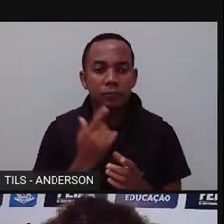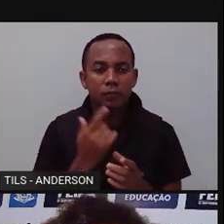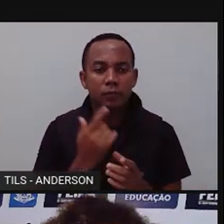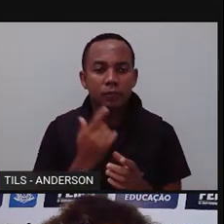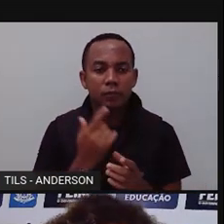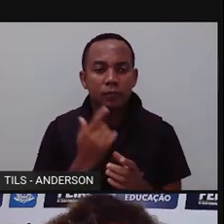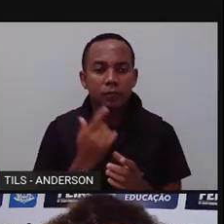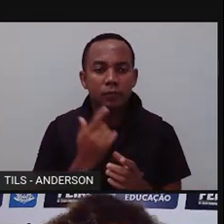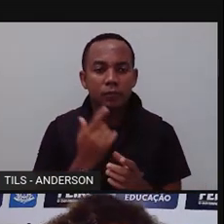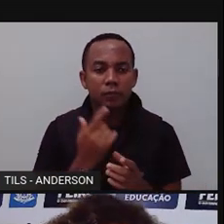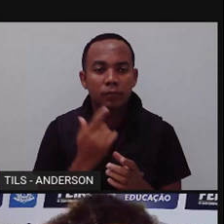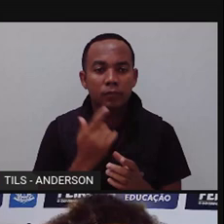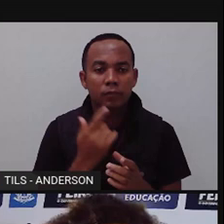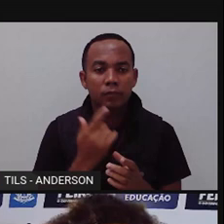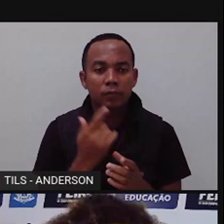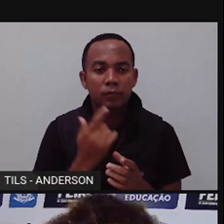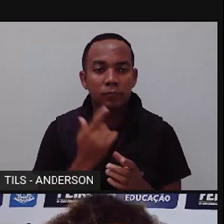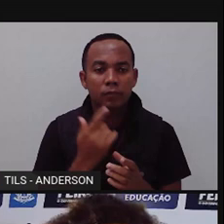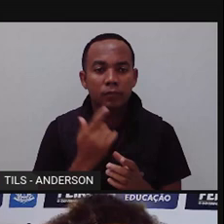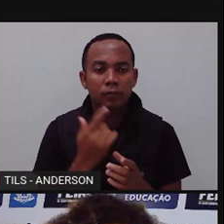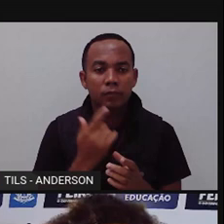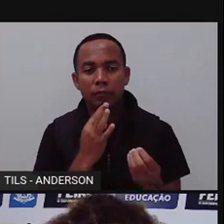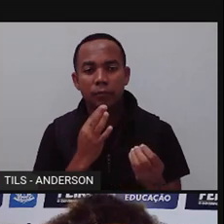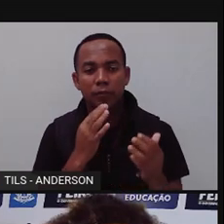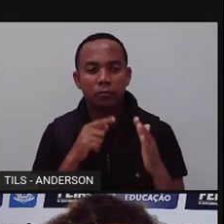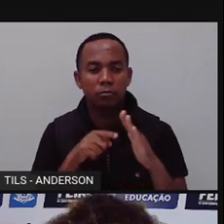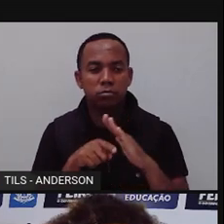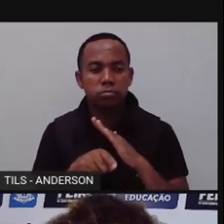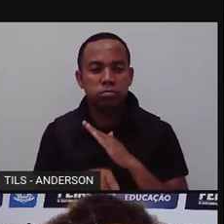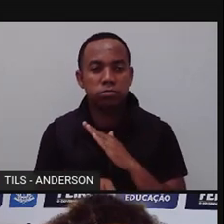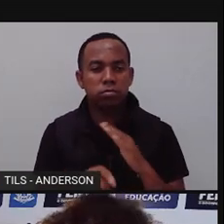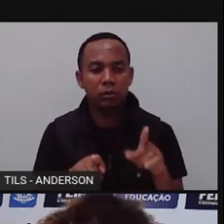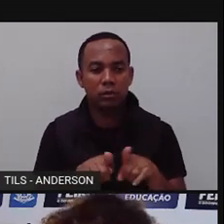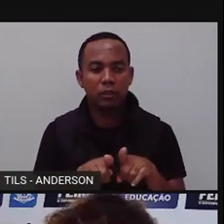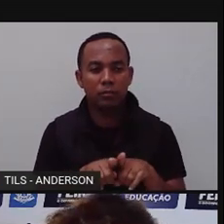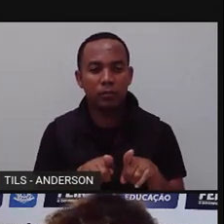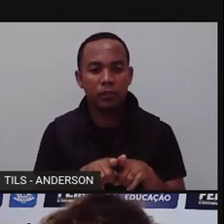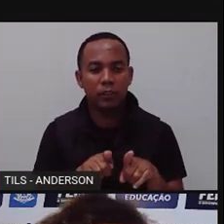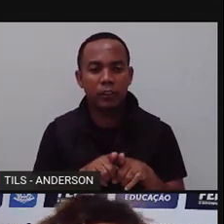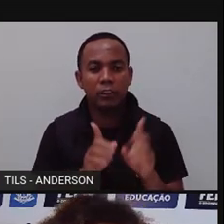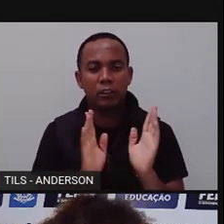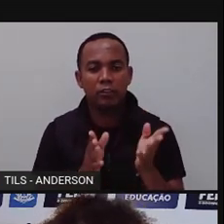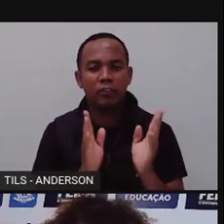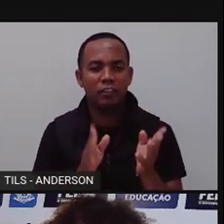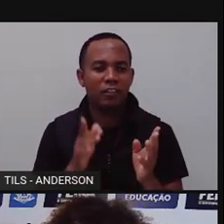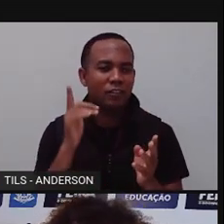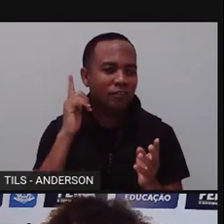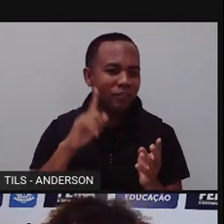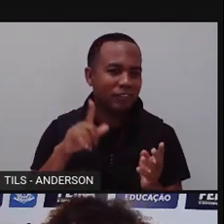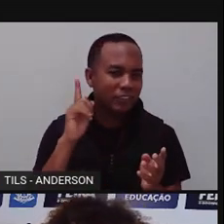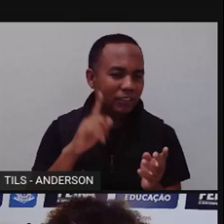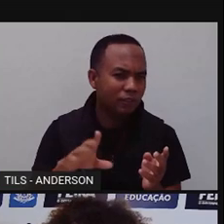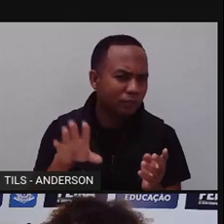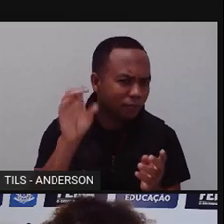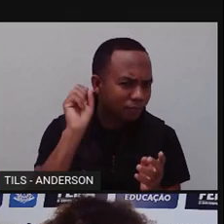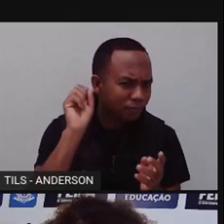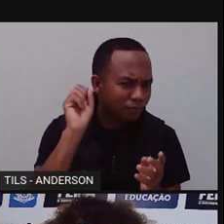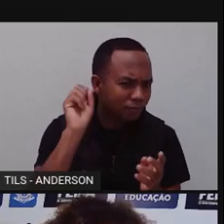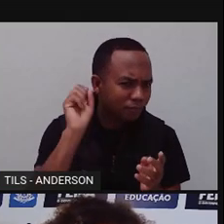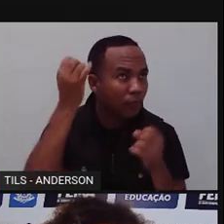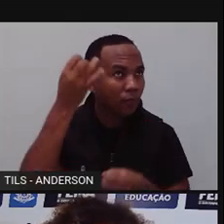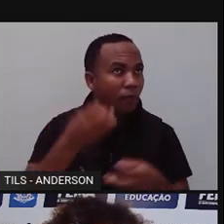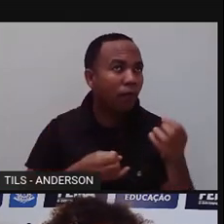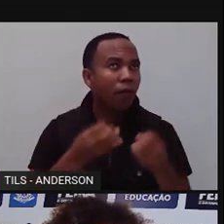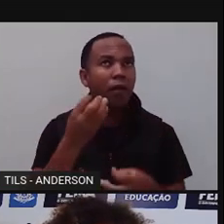com os conhecimentos de vocês e com aquilo que vocês já estão acostumados a ouvir falar, né?